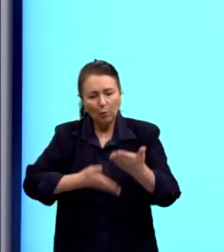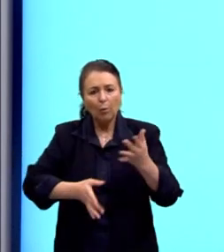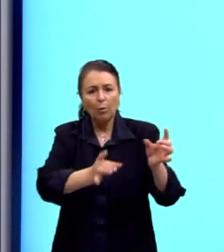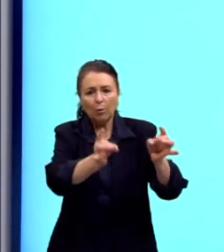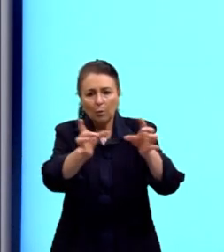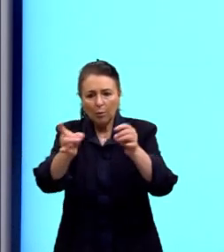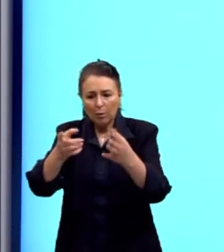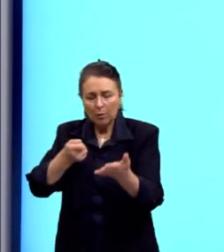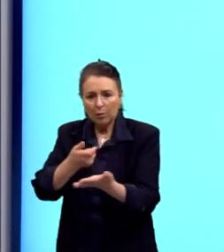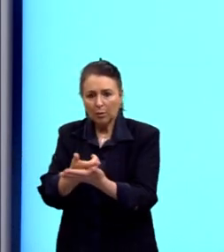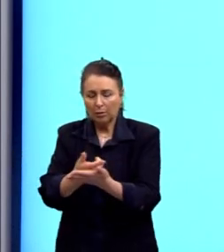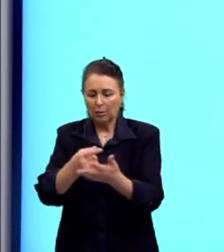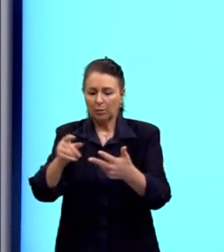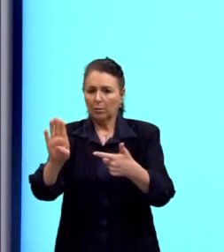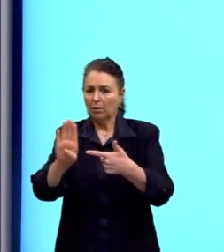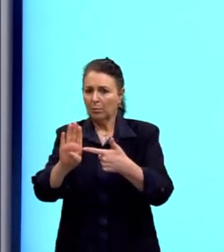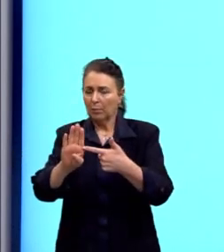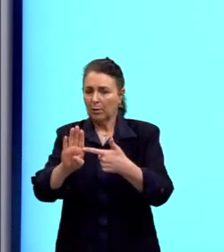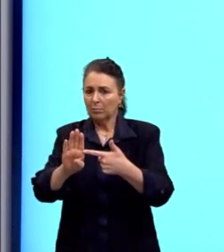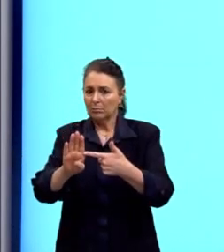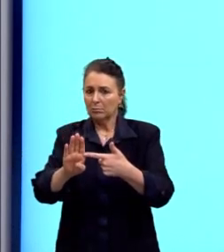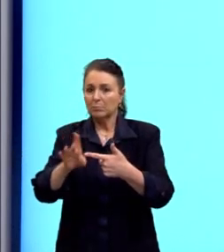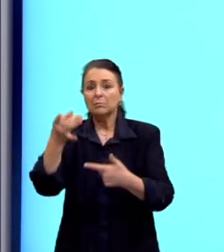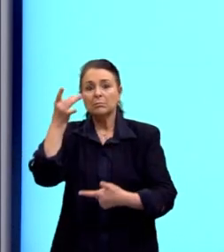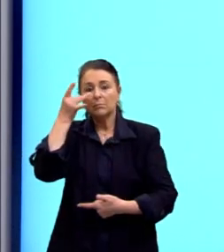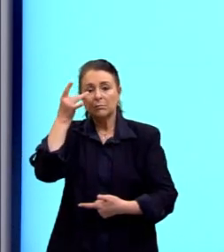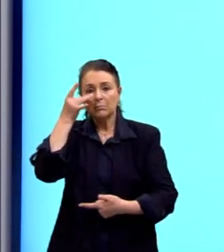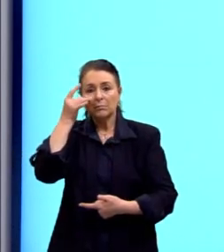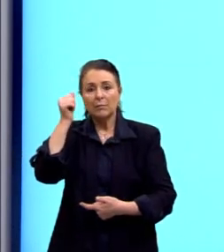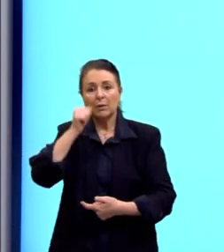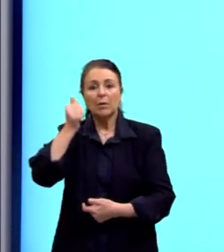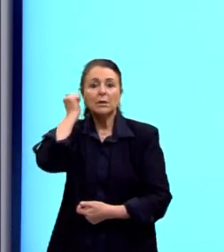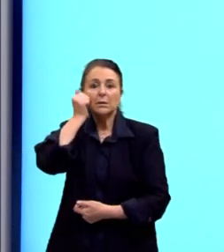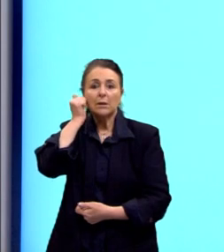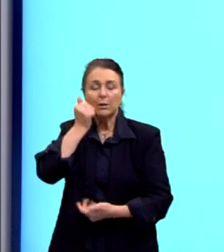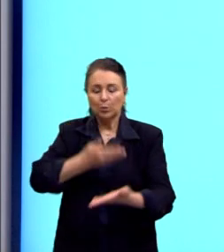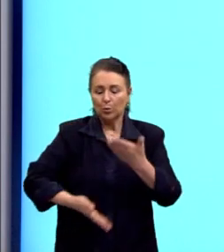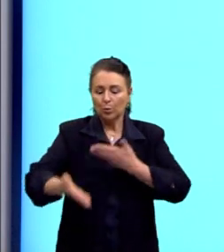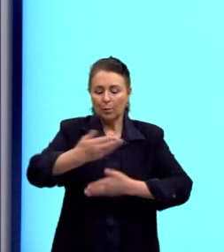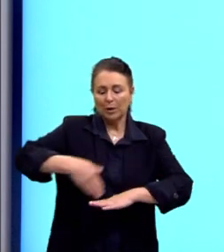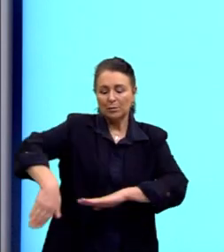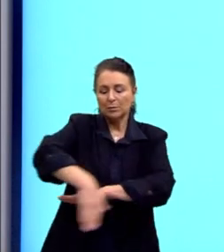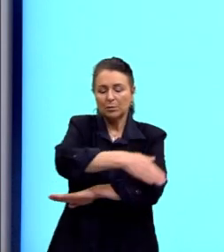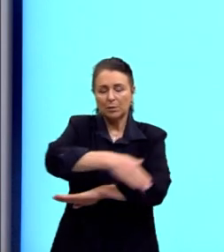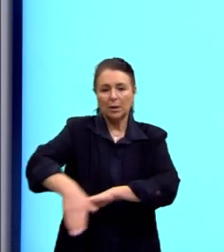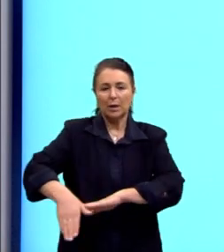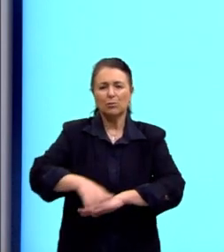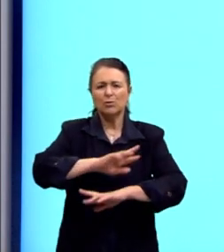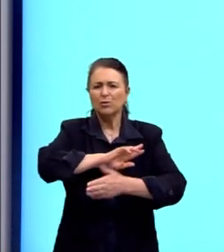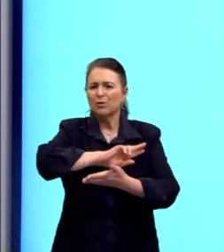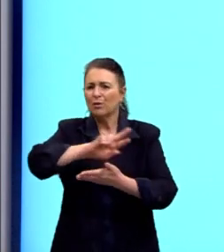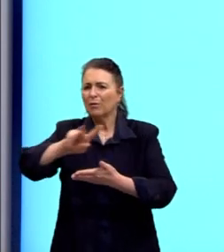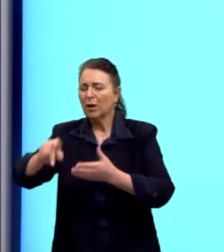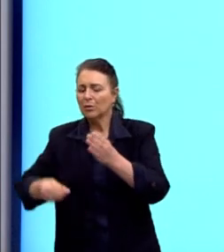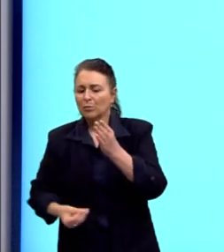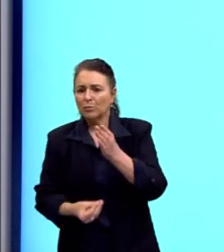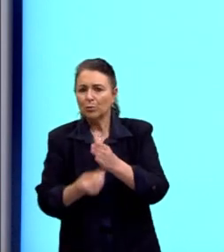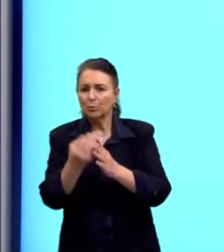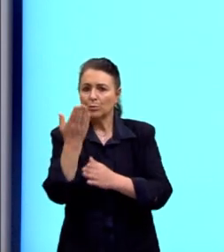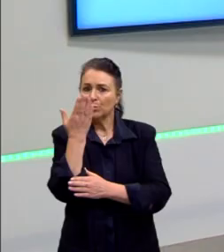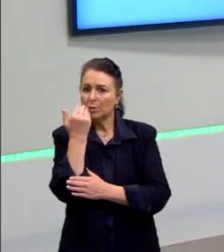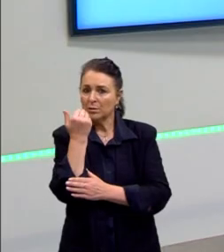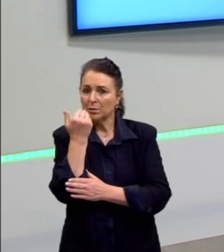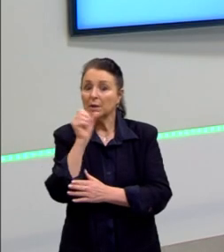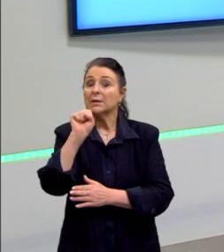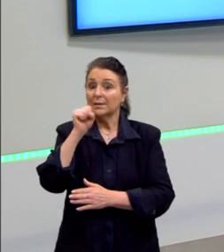Então, será que é a B, presença de mulheres negras no comércio de rua de diversos produtos e alimentos? E sim, gente, a